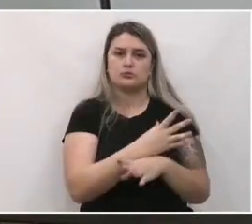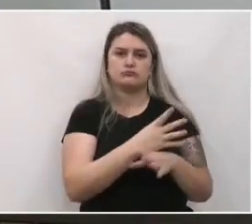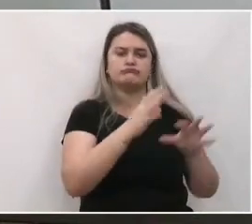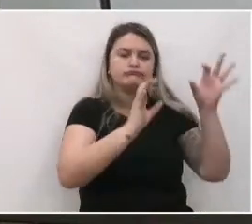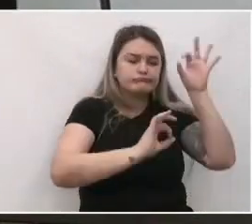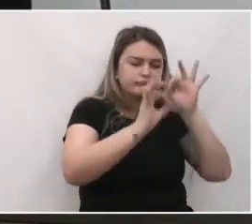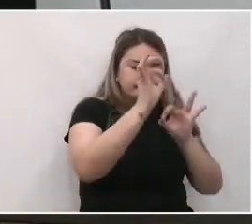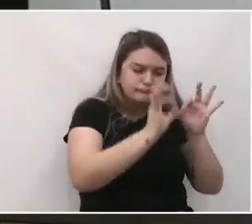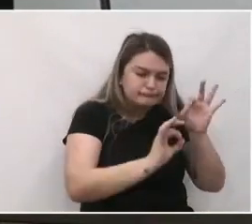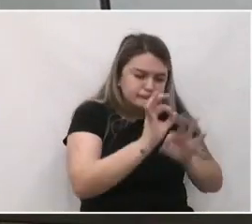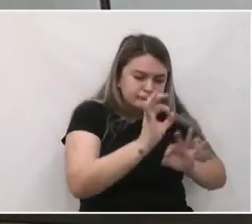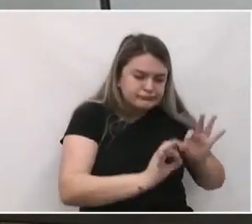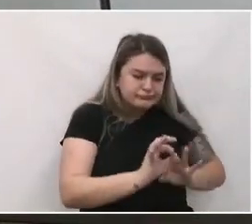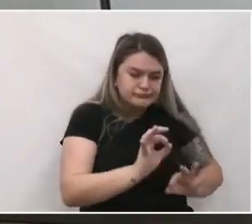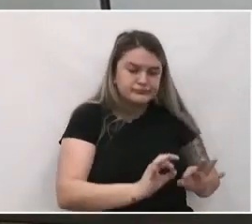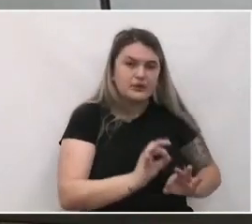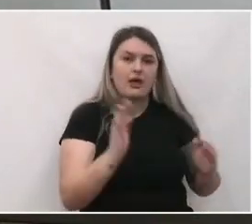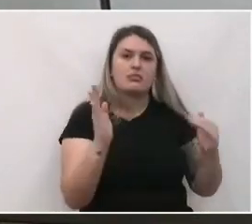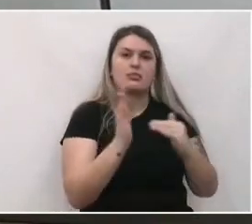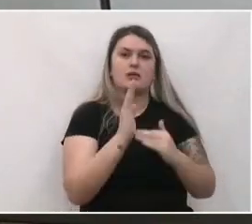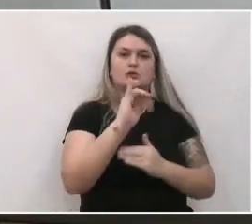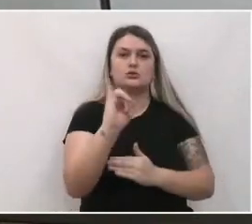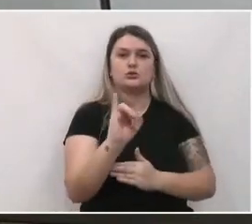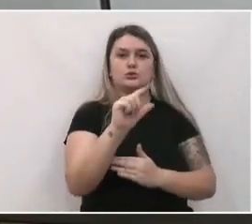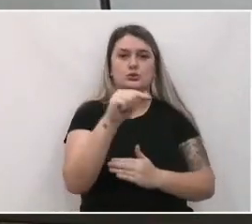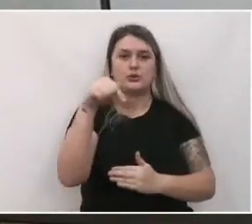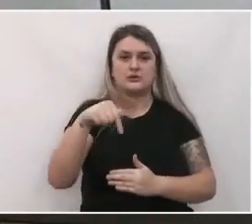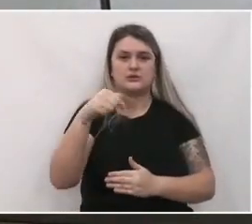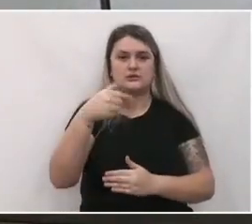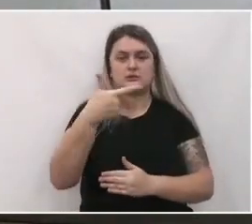de revisão em julho deste ano.